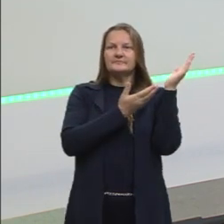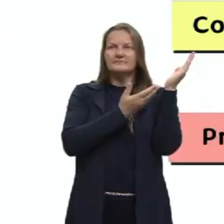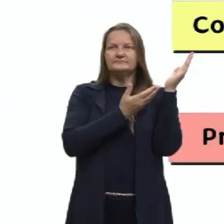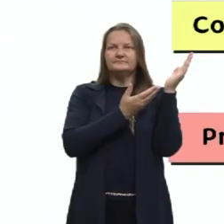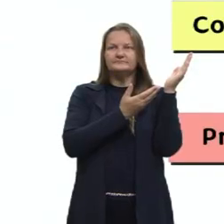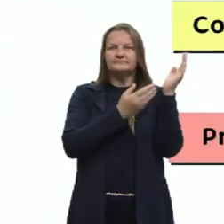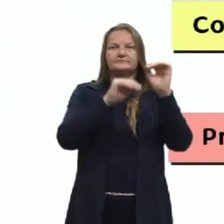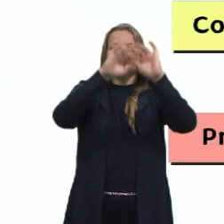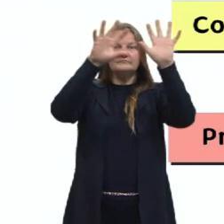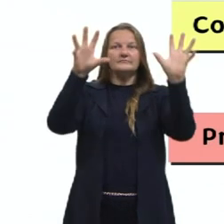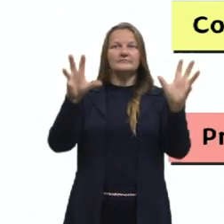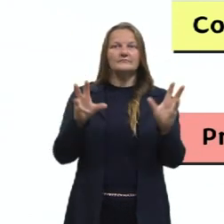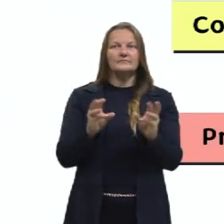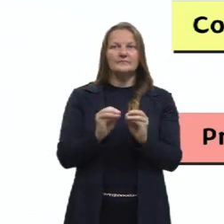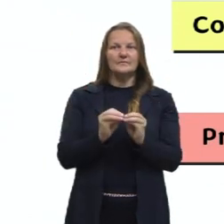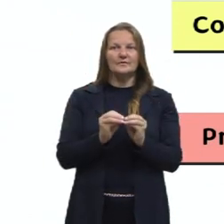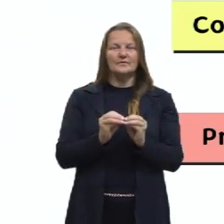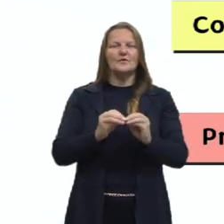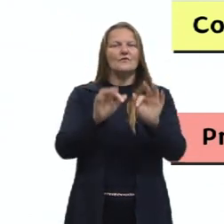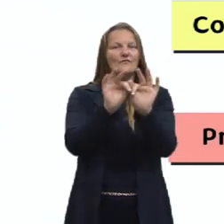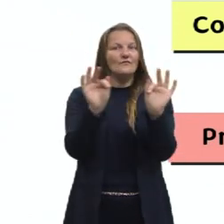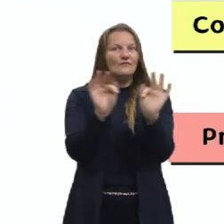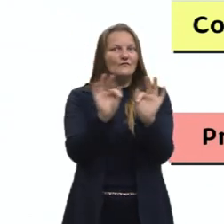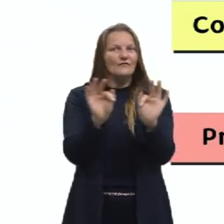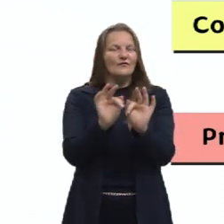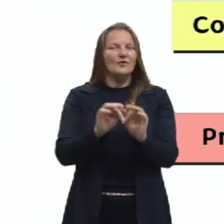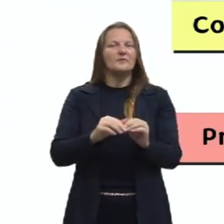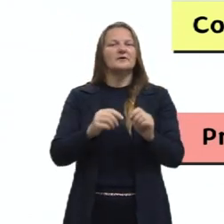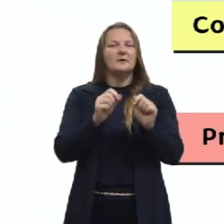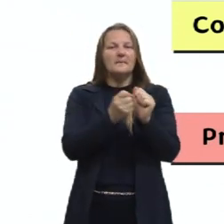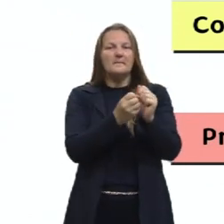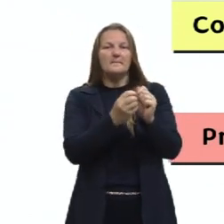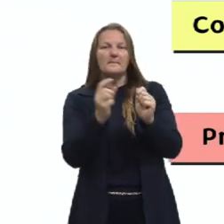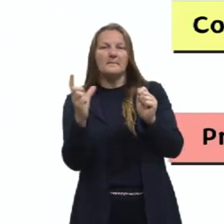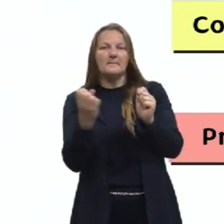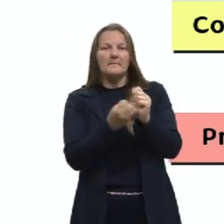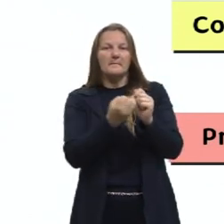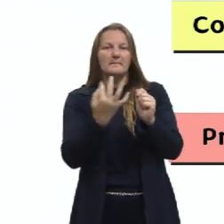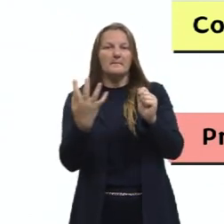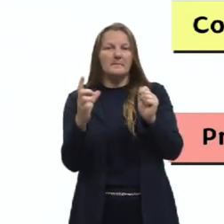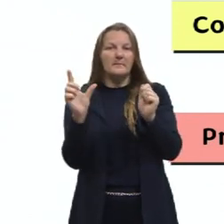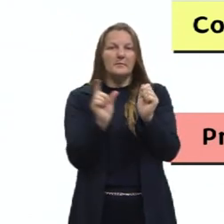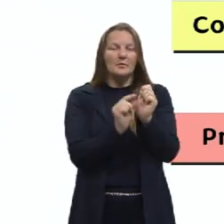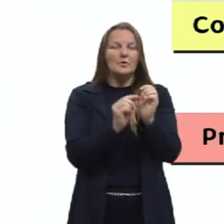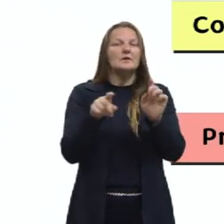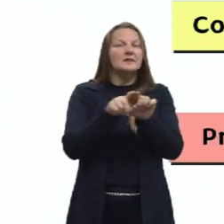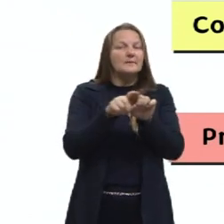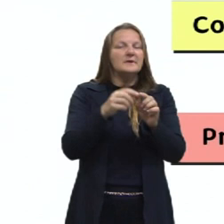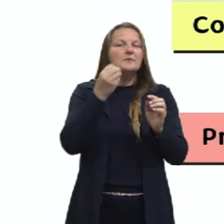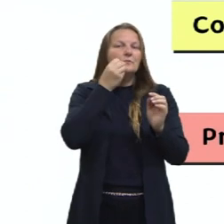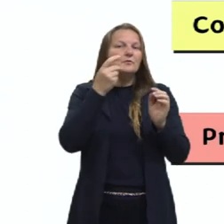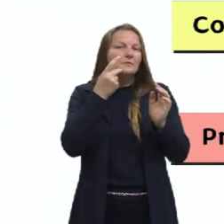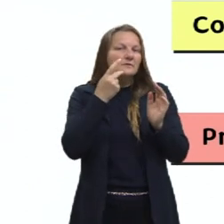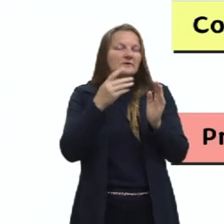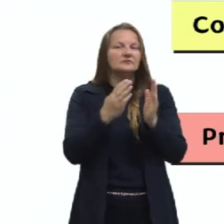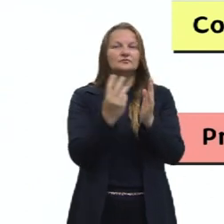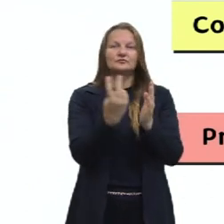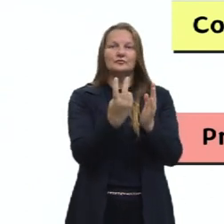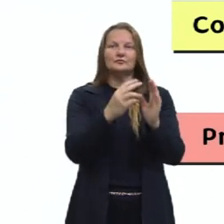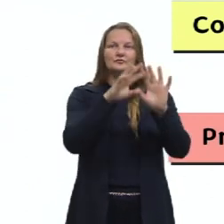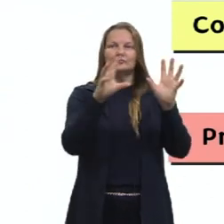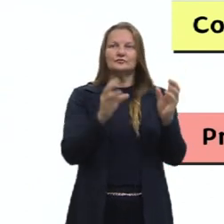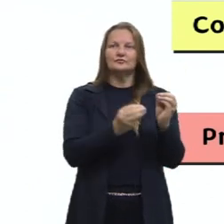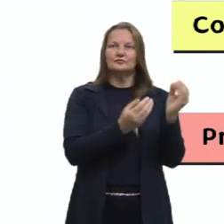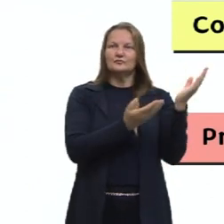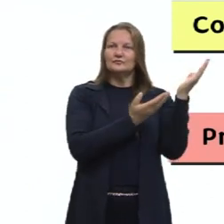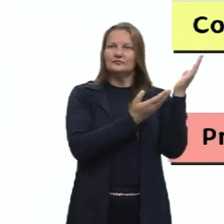resuminho que traz as fórmulas, né? Da análise combinatória e também da probabilidade. Então tem ali a parte